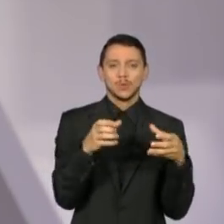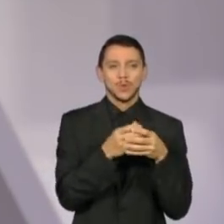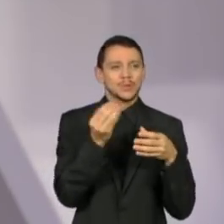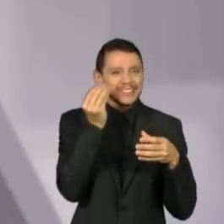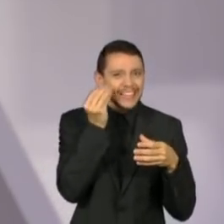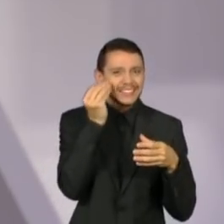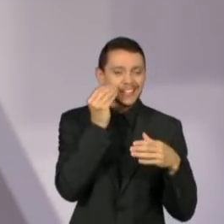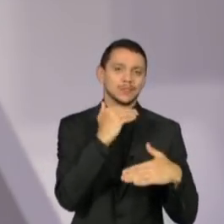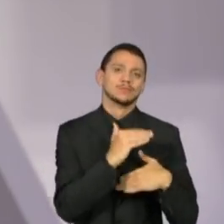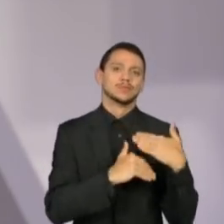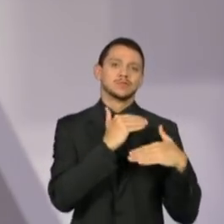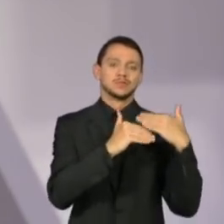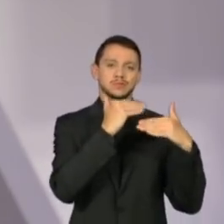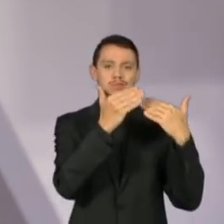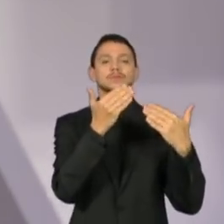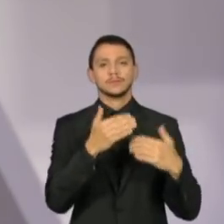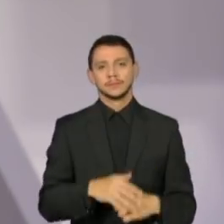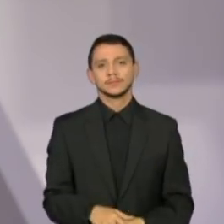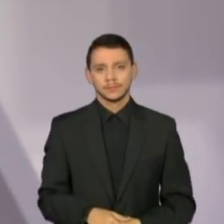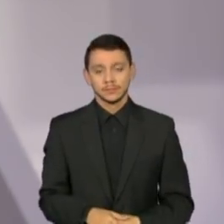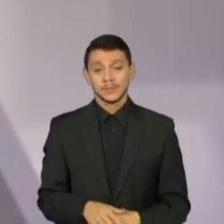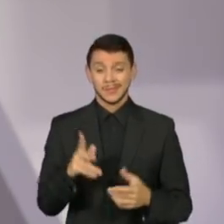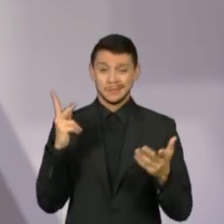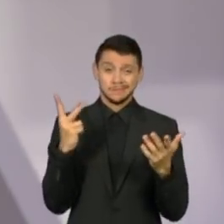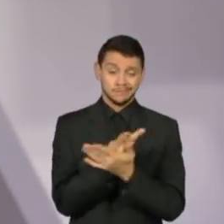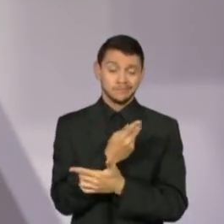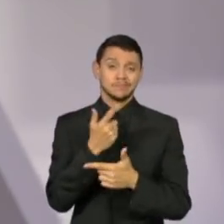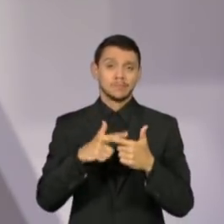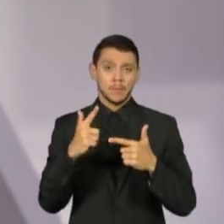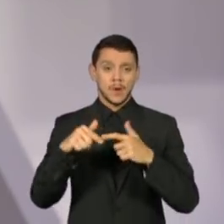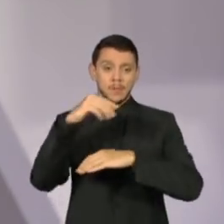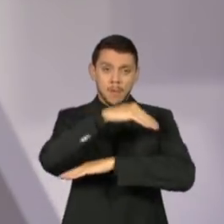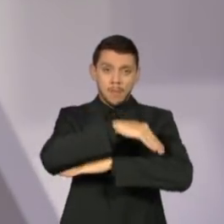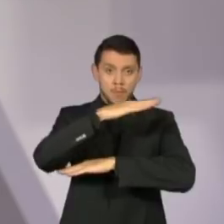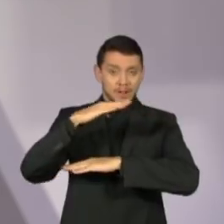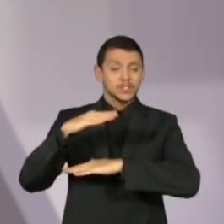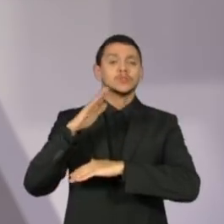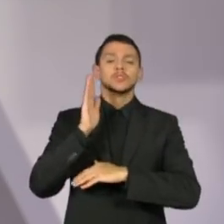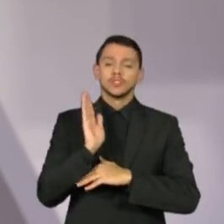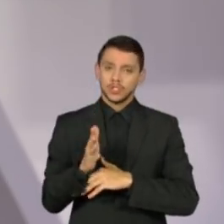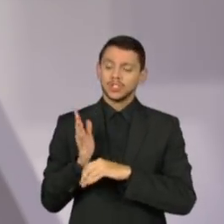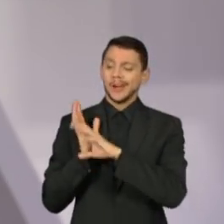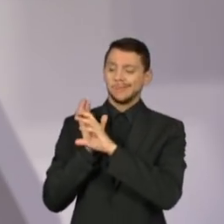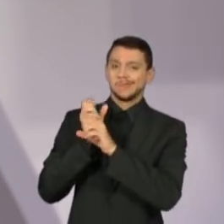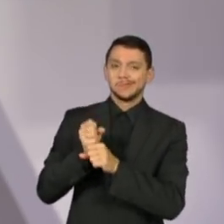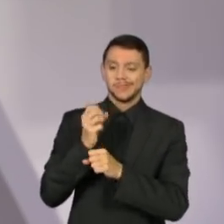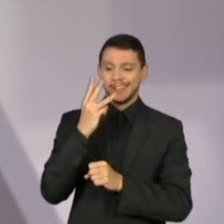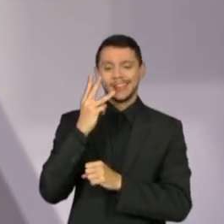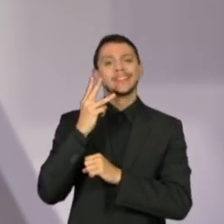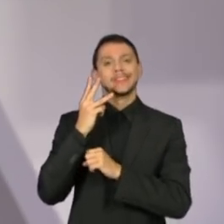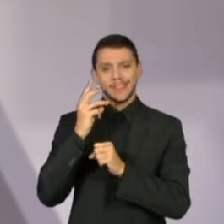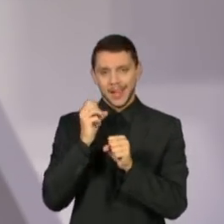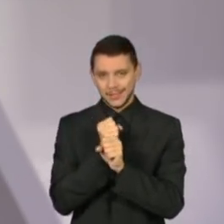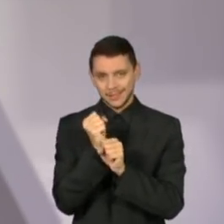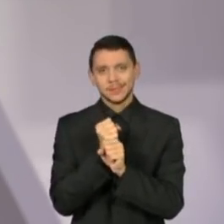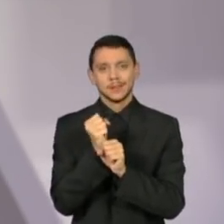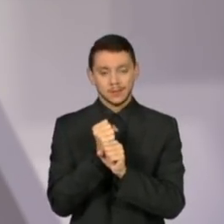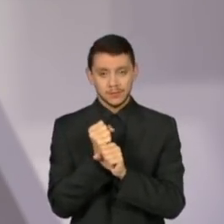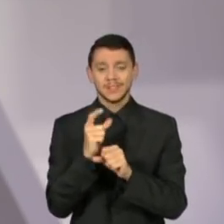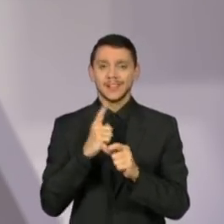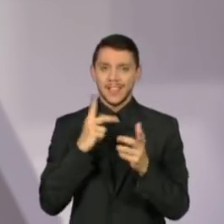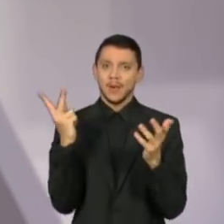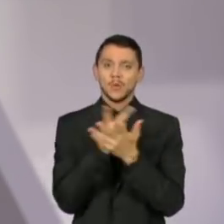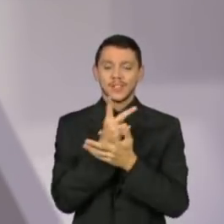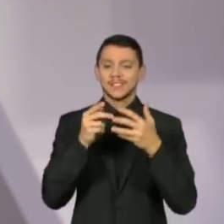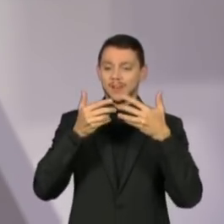A tragédia de Brumadinho acaba de completar três anos. Uma região engolida por rejeitos da barragem do Córrego